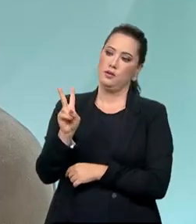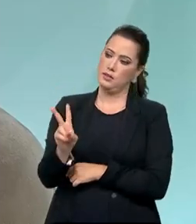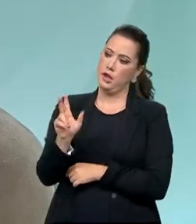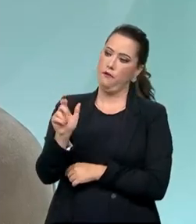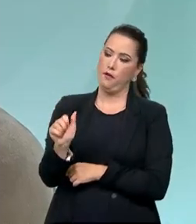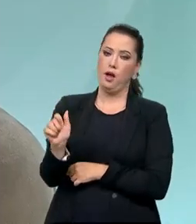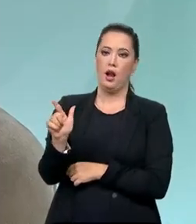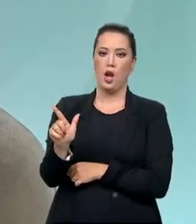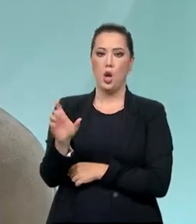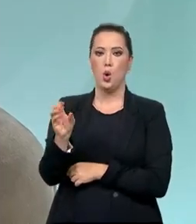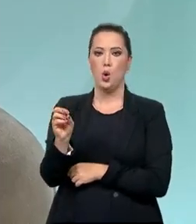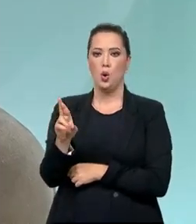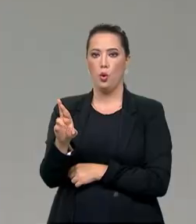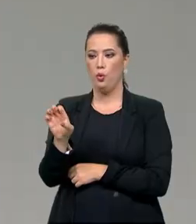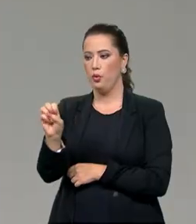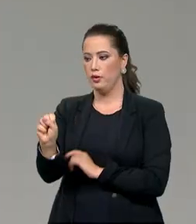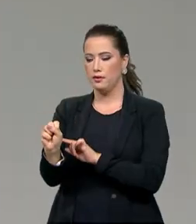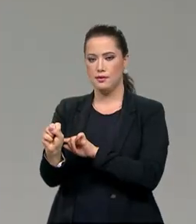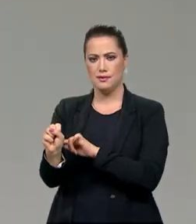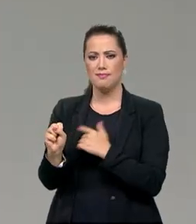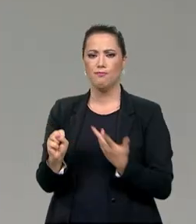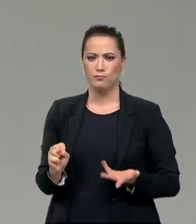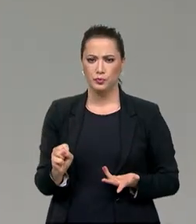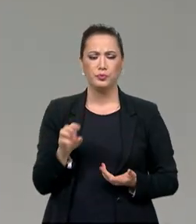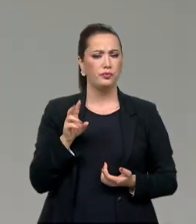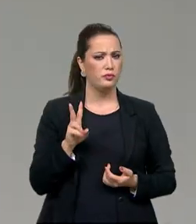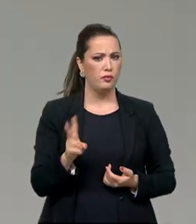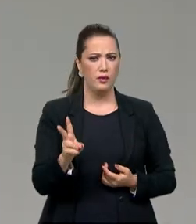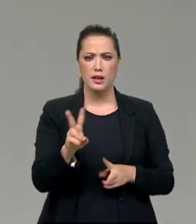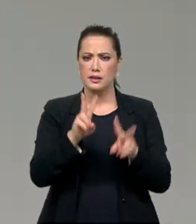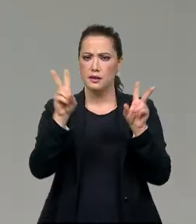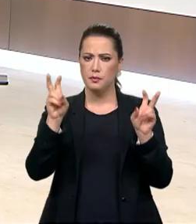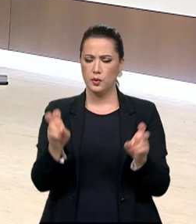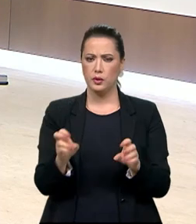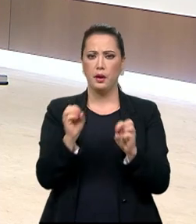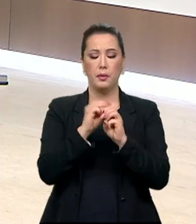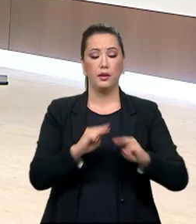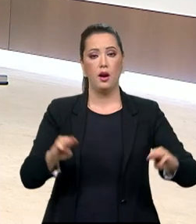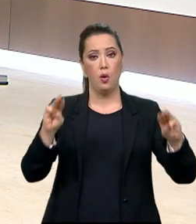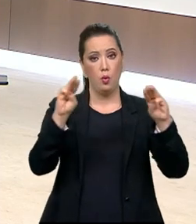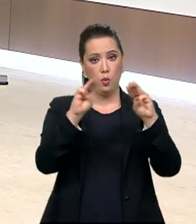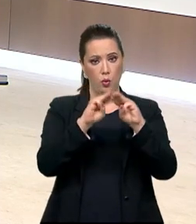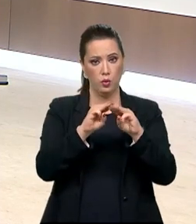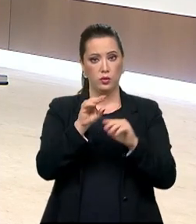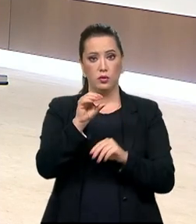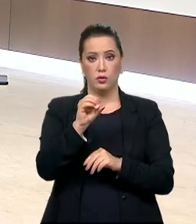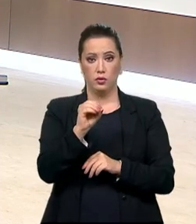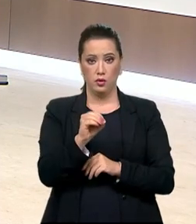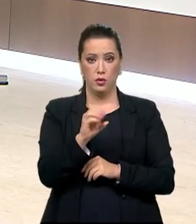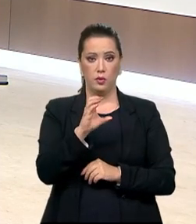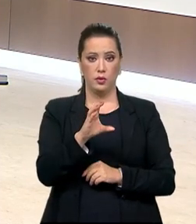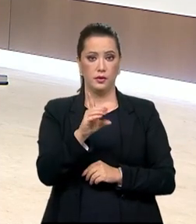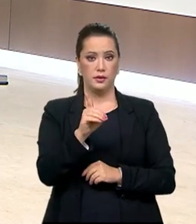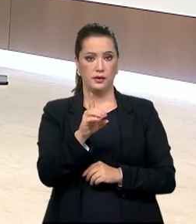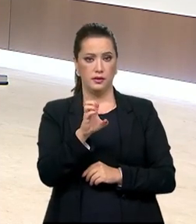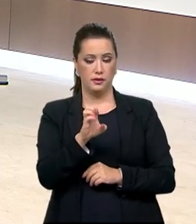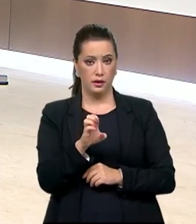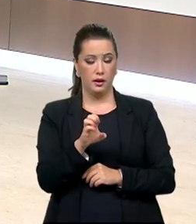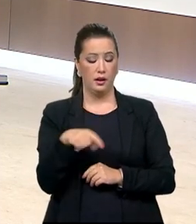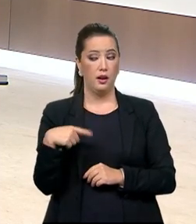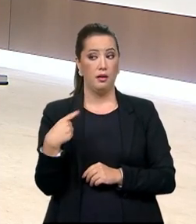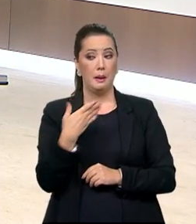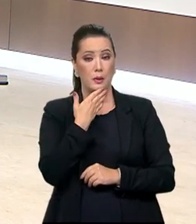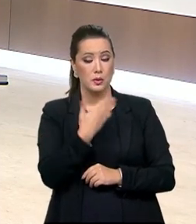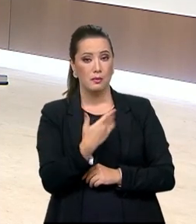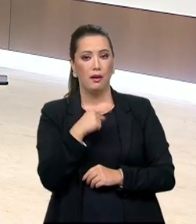eu tenho estado muito nas pautas, não só na ONU, mas na OCDE, países que vão nos pedindo para, de fato,